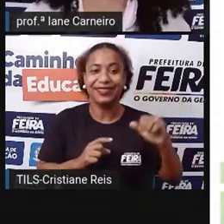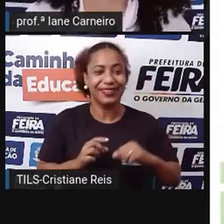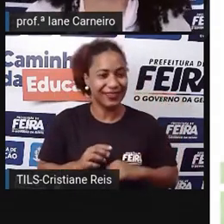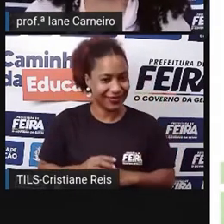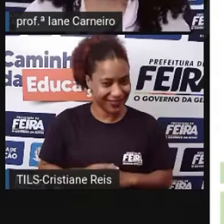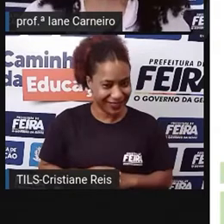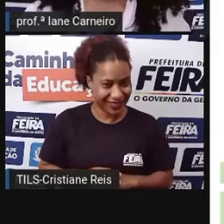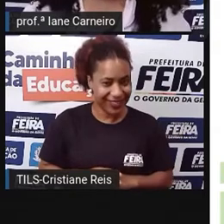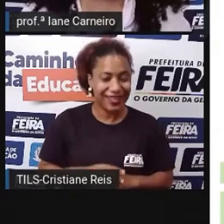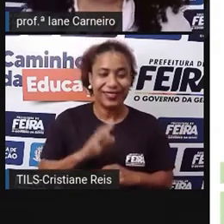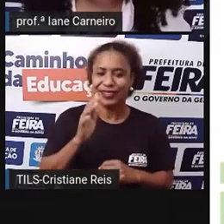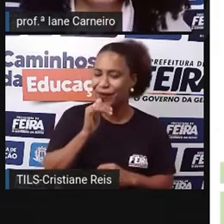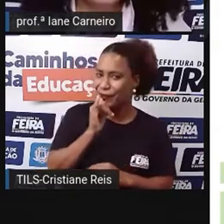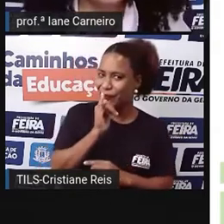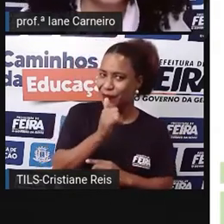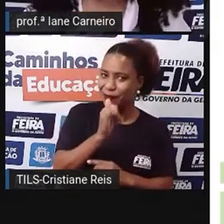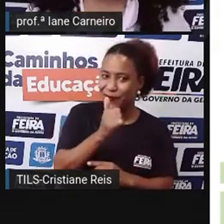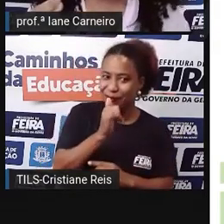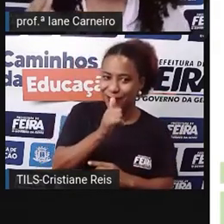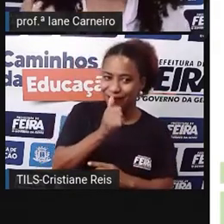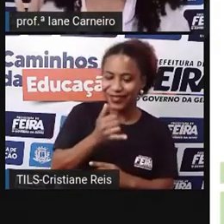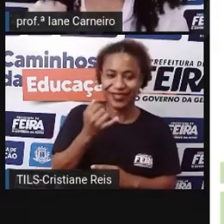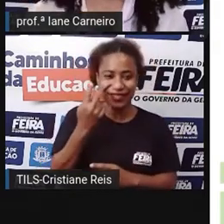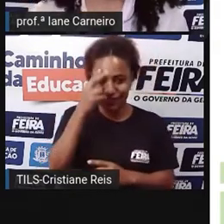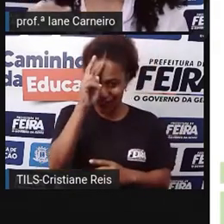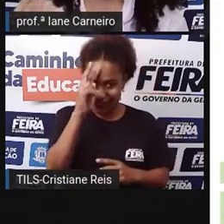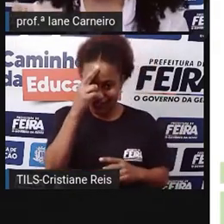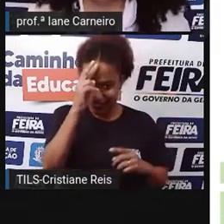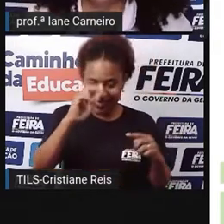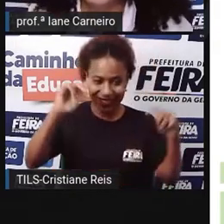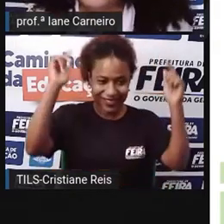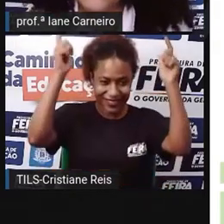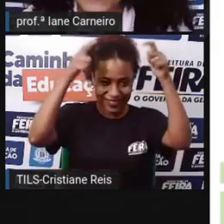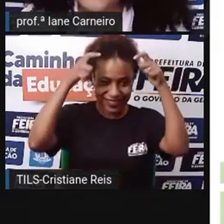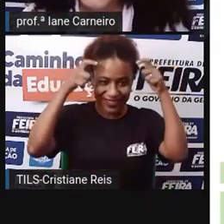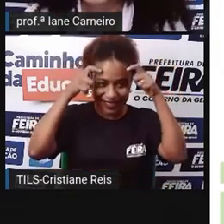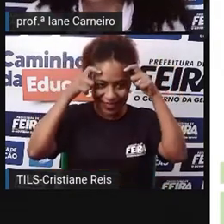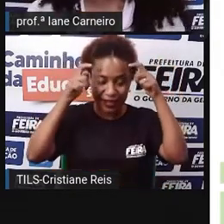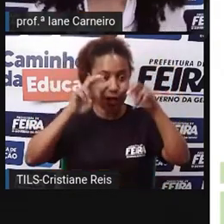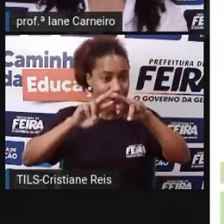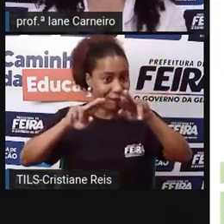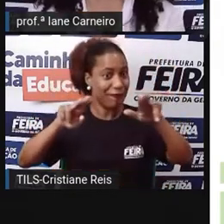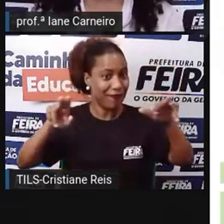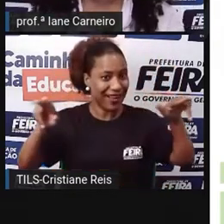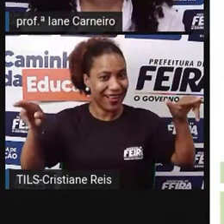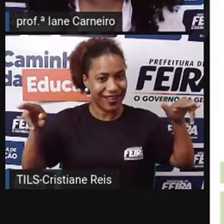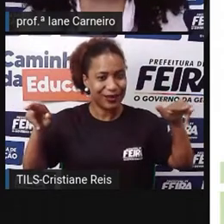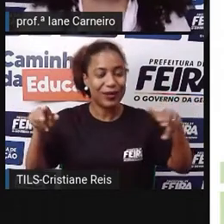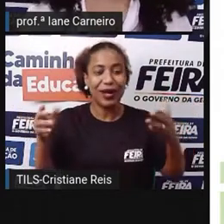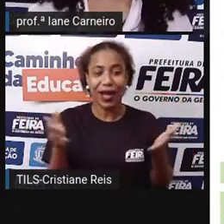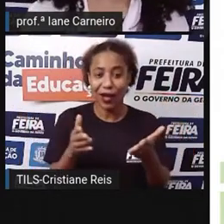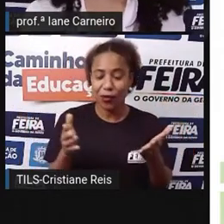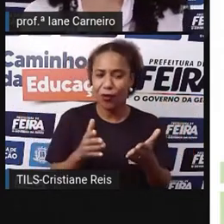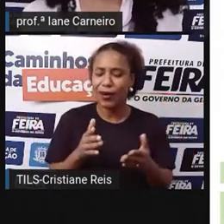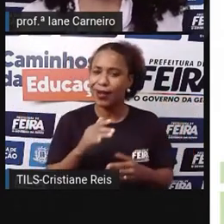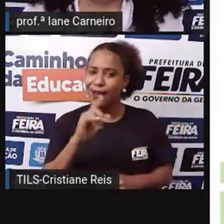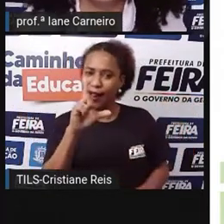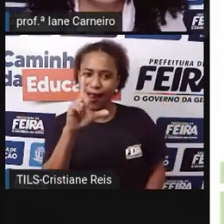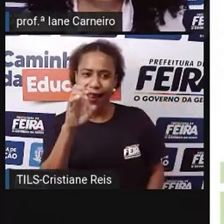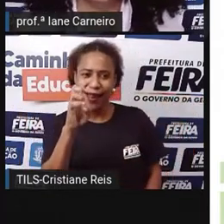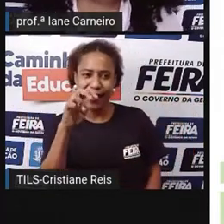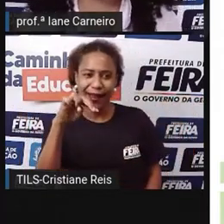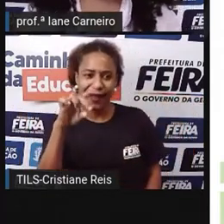contos de fadas, mas a gente vai entrar agora em outro gênero textual, que são as lendas, as lendas